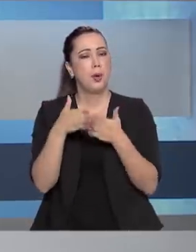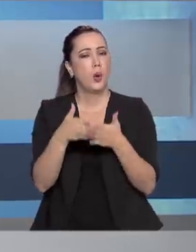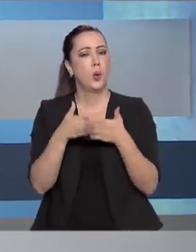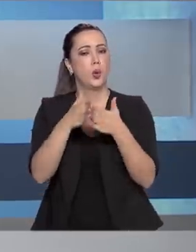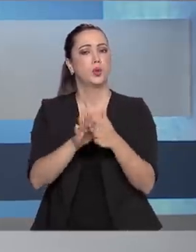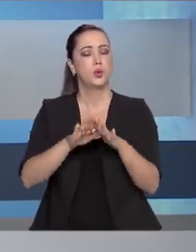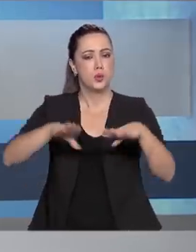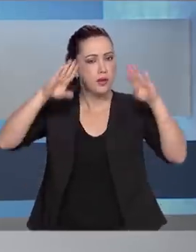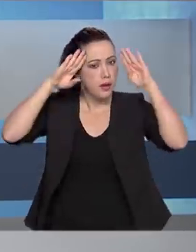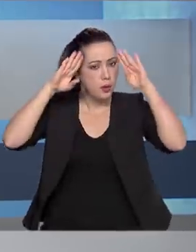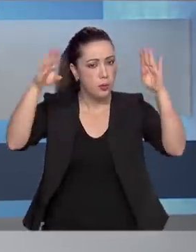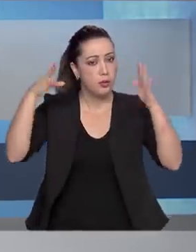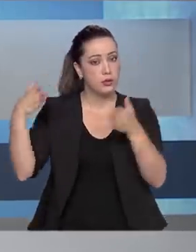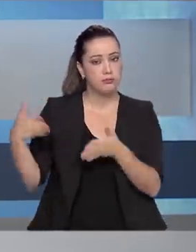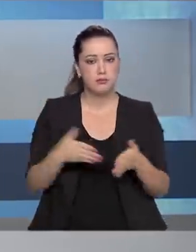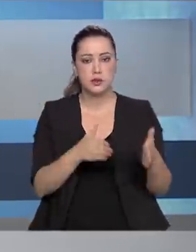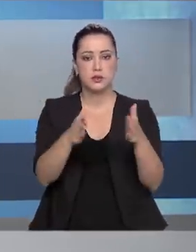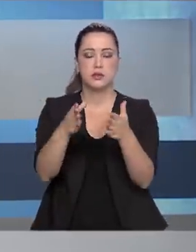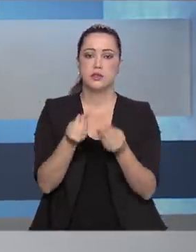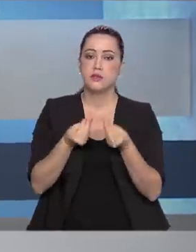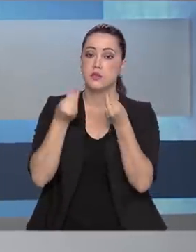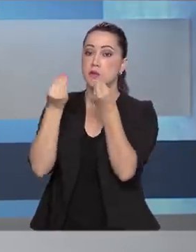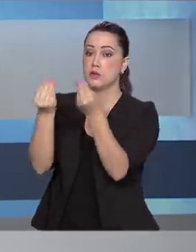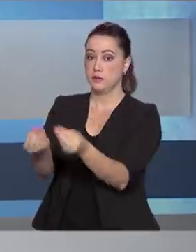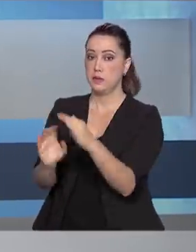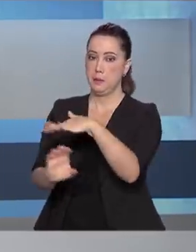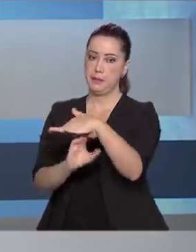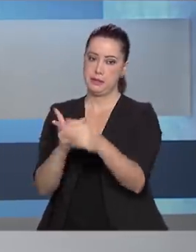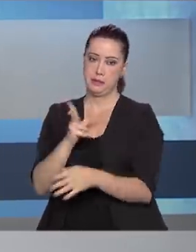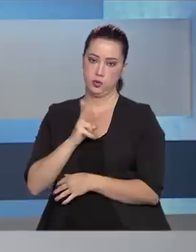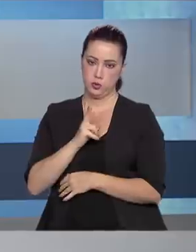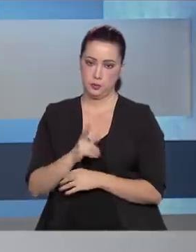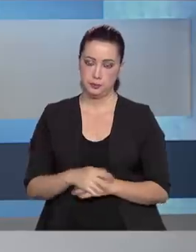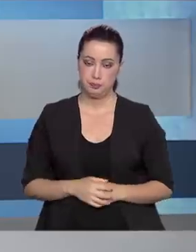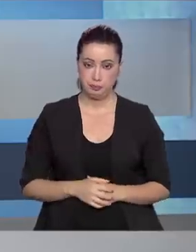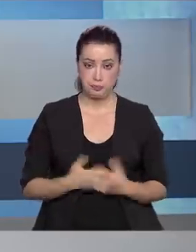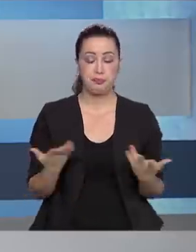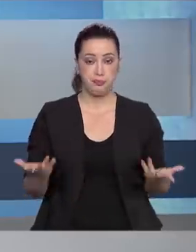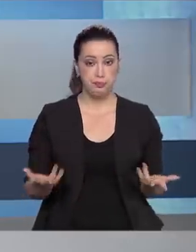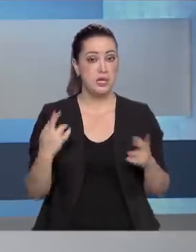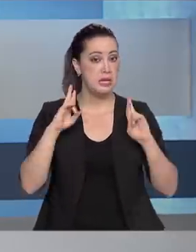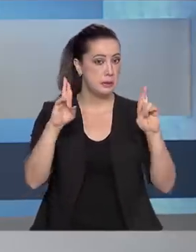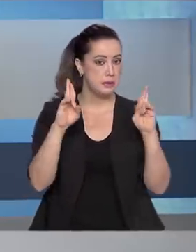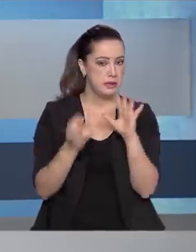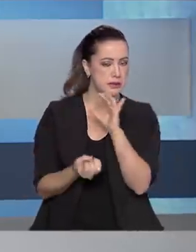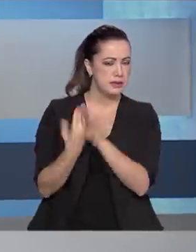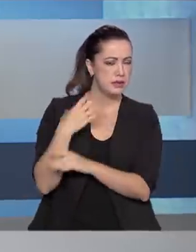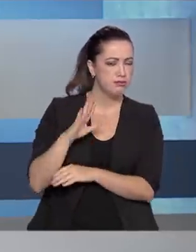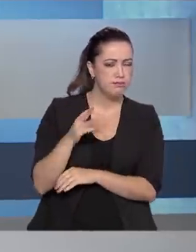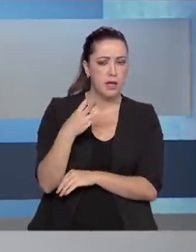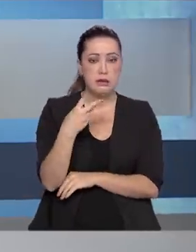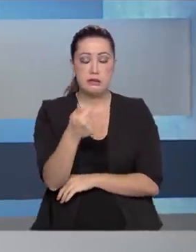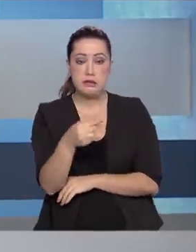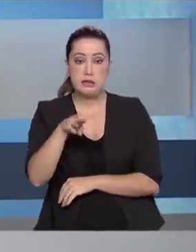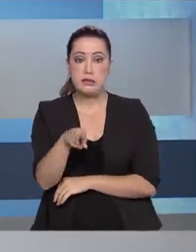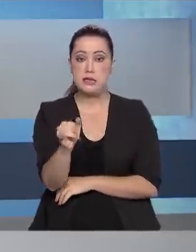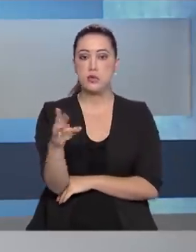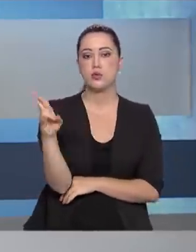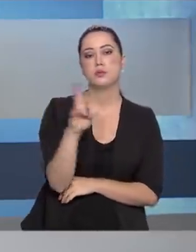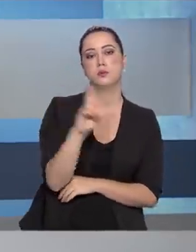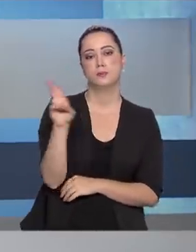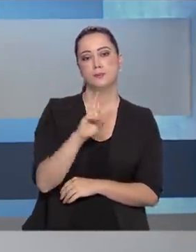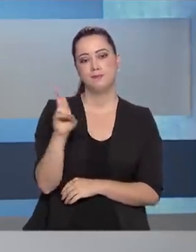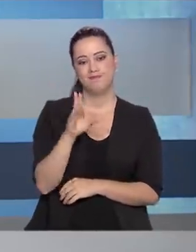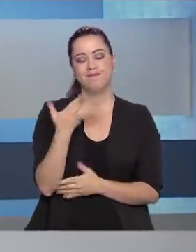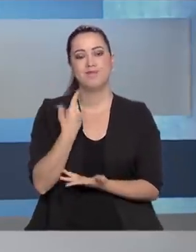aeroportos e rodovias que serão repassados à iniciativa privada. A expectativa é gerar cerca de 37 bilhões de